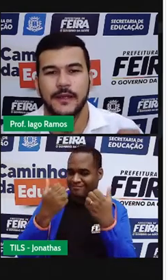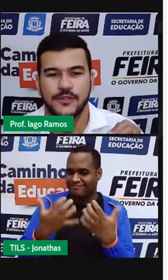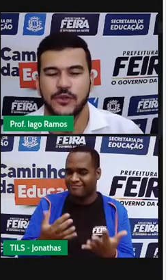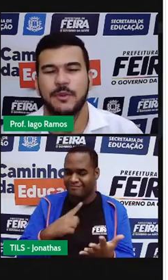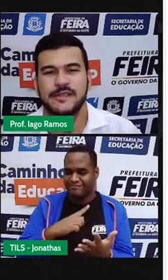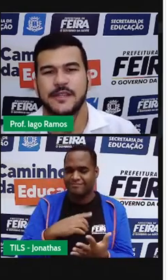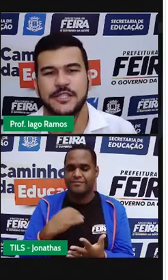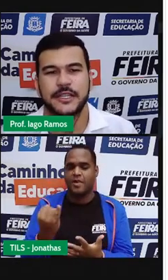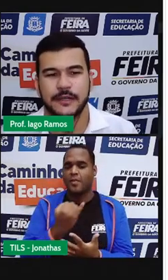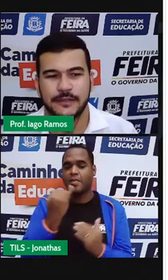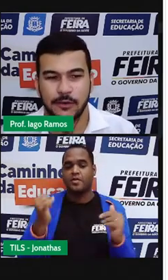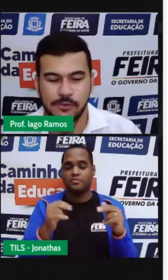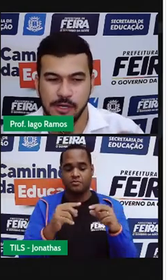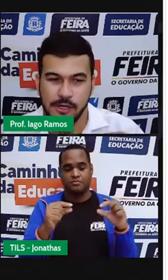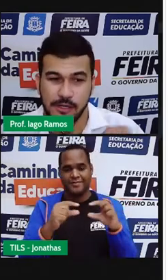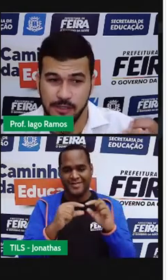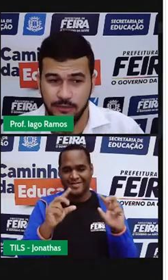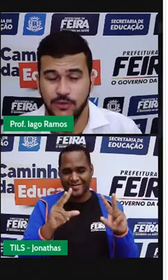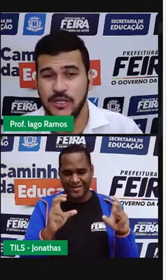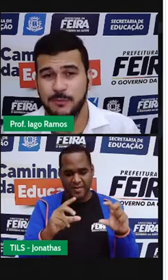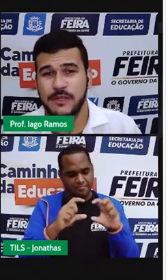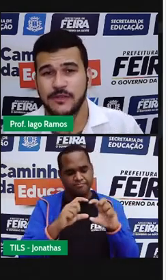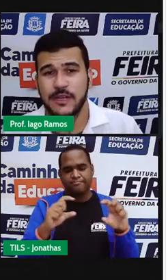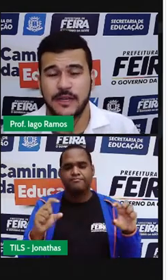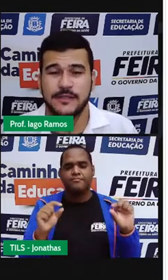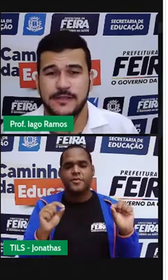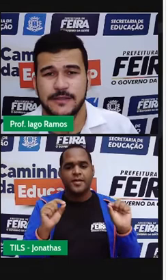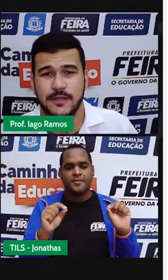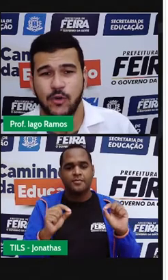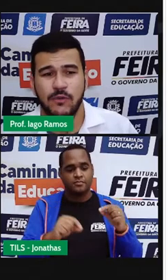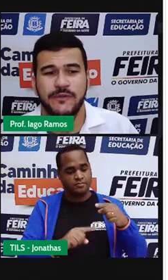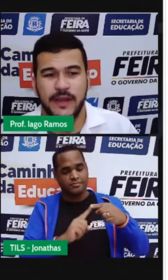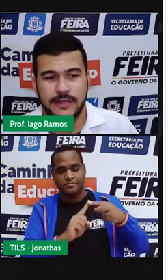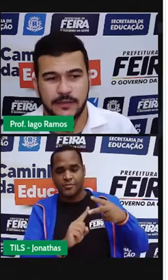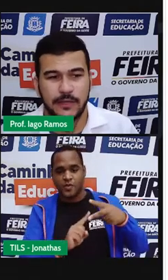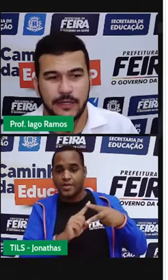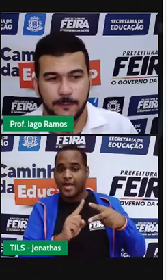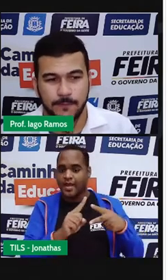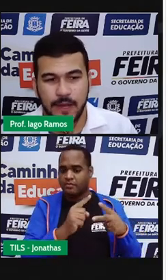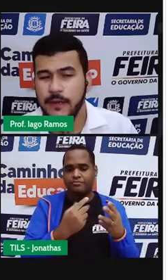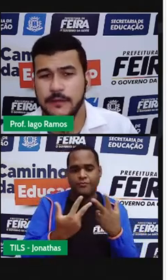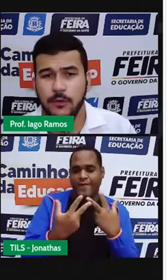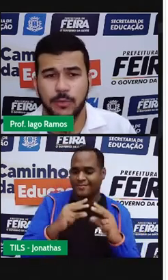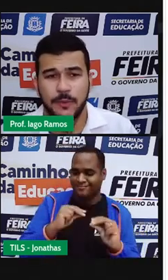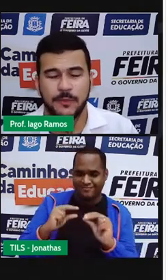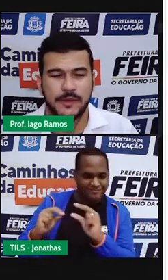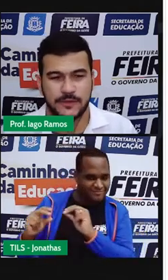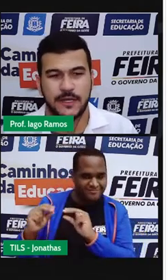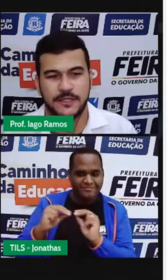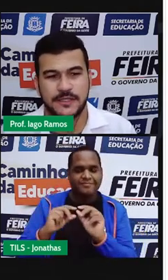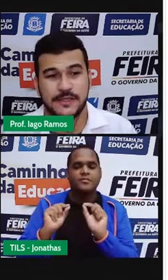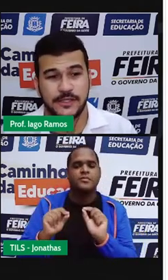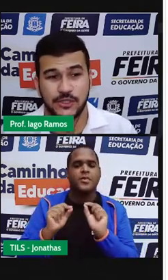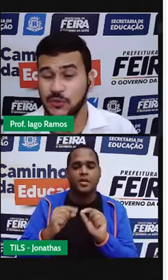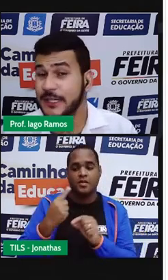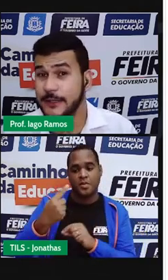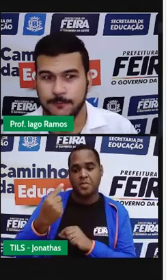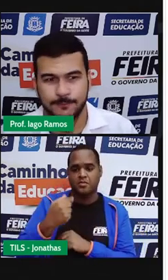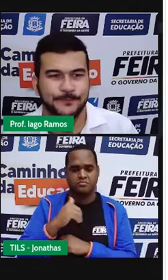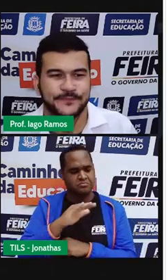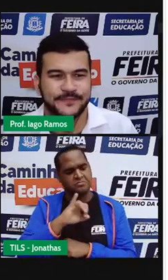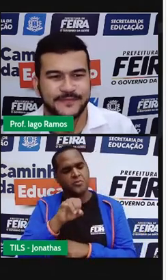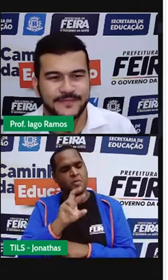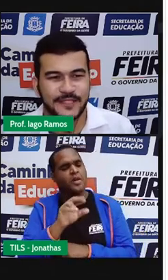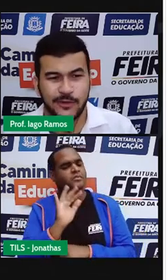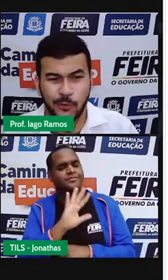sobre essa tirinha. Então, dois personagens conversam ali, né? Então, o primeiro personagem diz assim, Juninho,